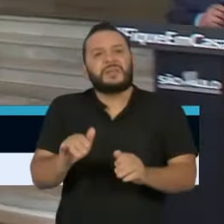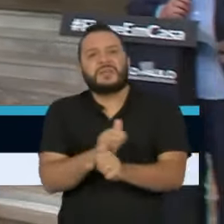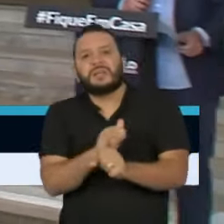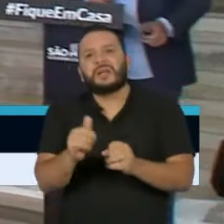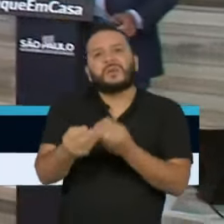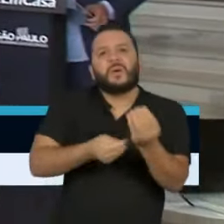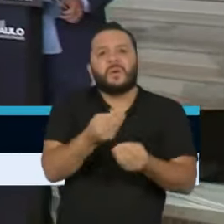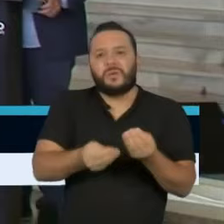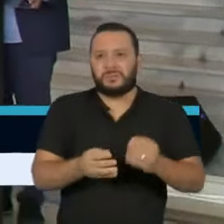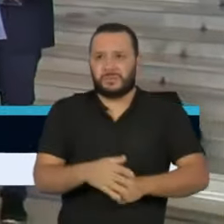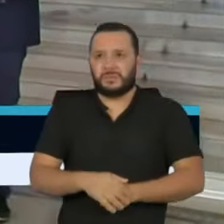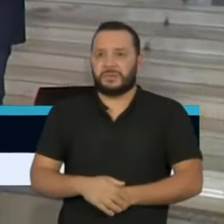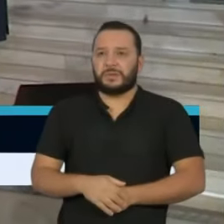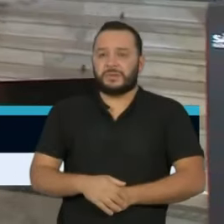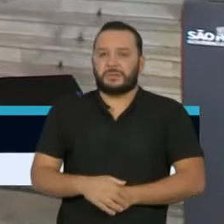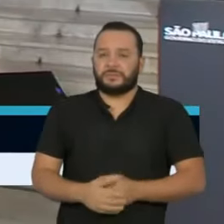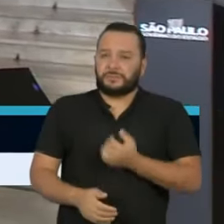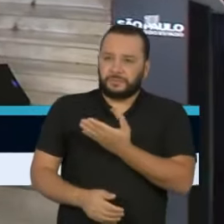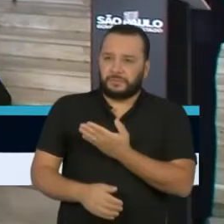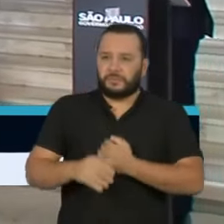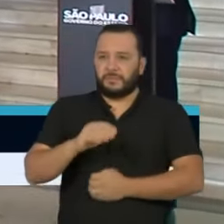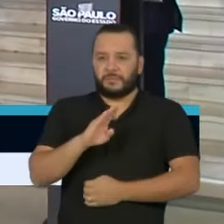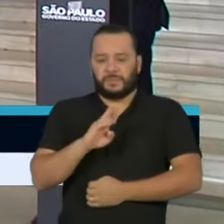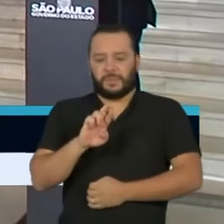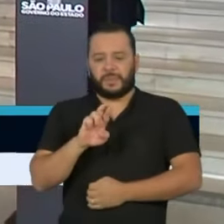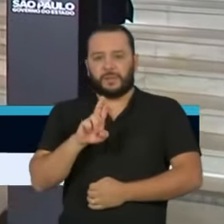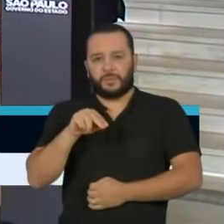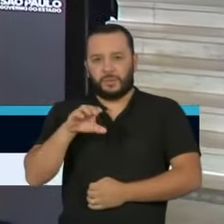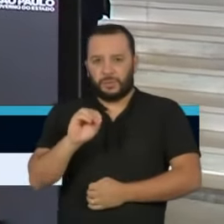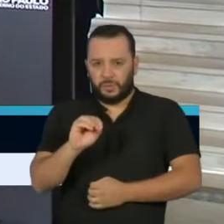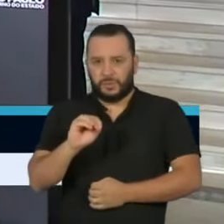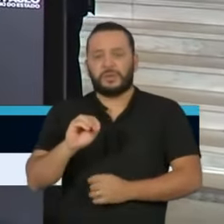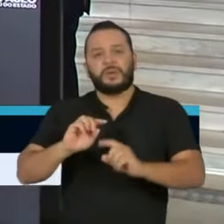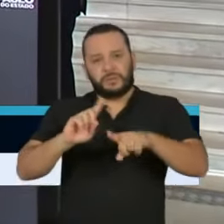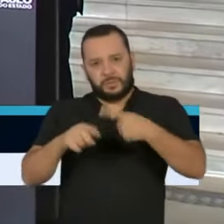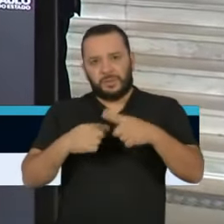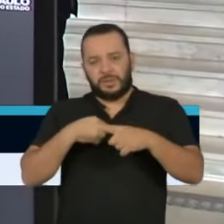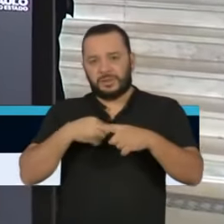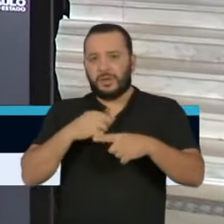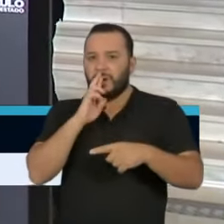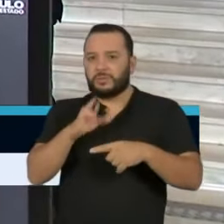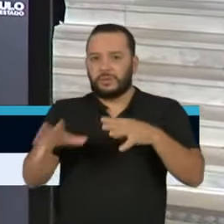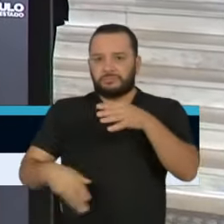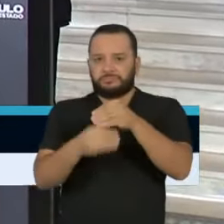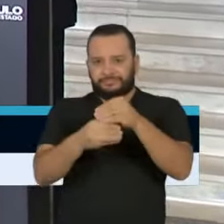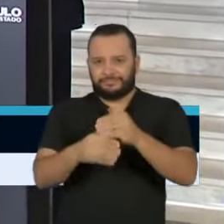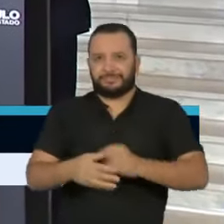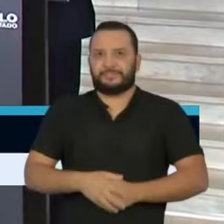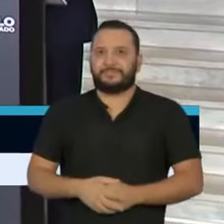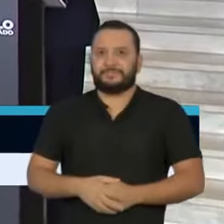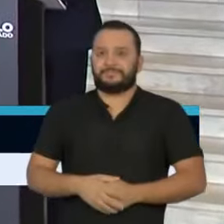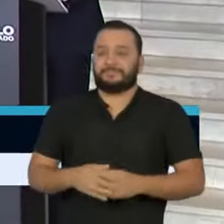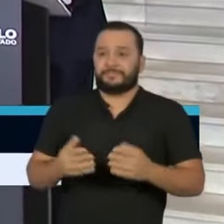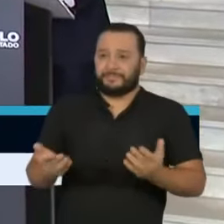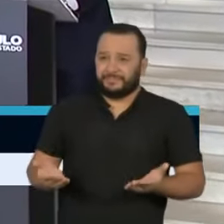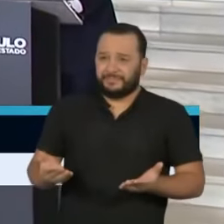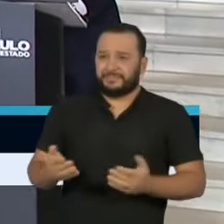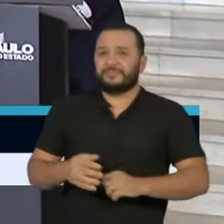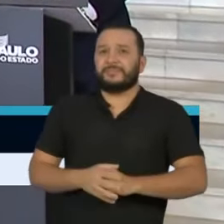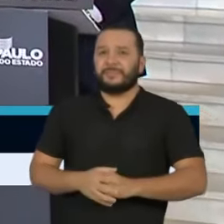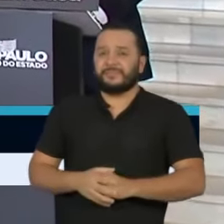Vou começar pelo Bruno Covas, Paloma. E, na sequência, eu complemento a resposta. Bruno, por favor. Olha, primeiro,